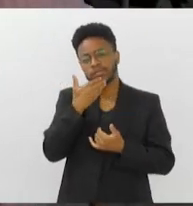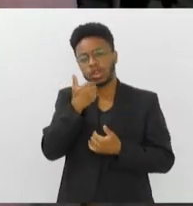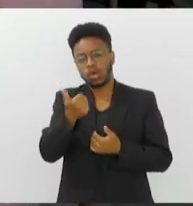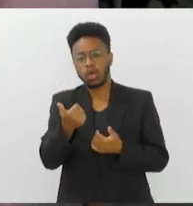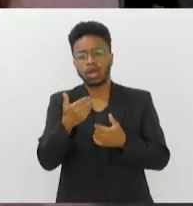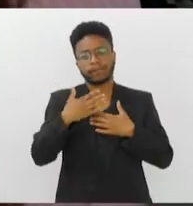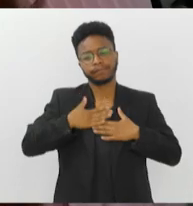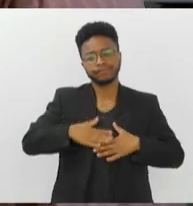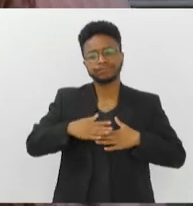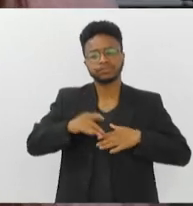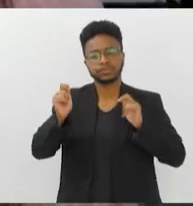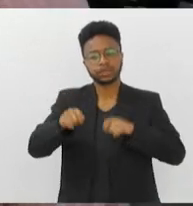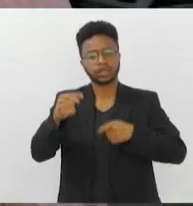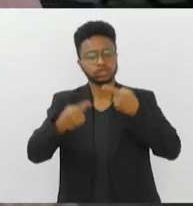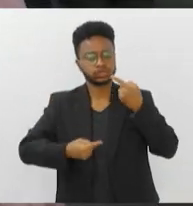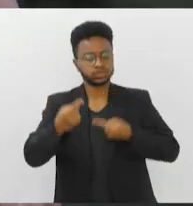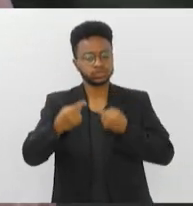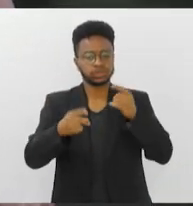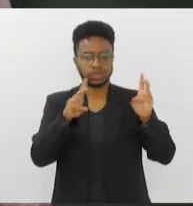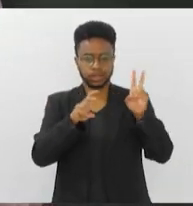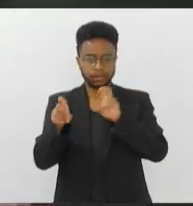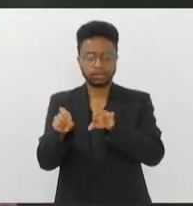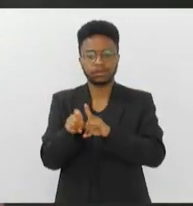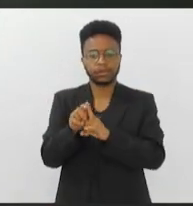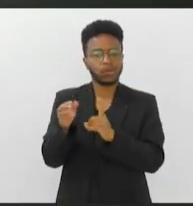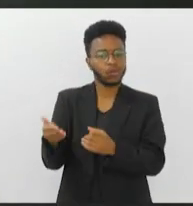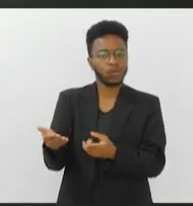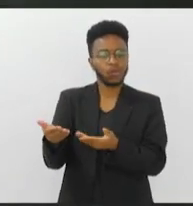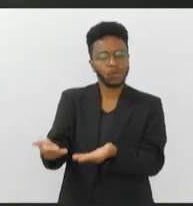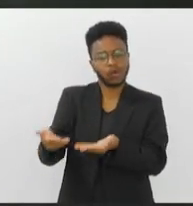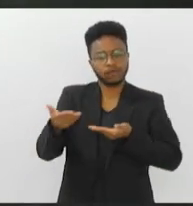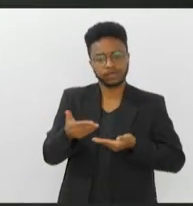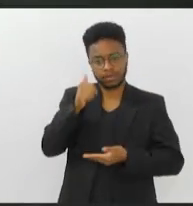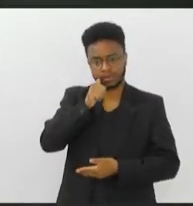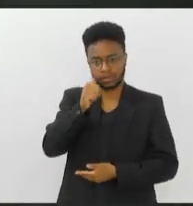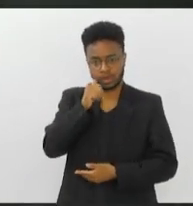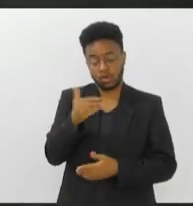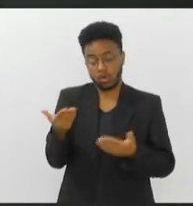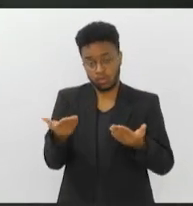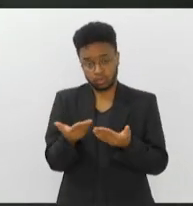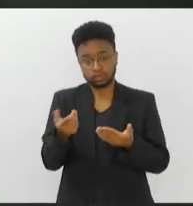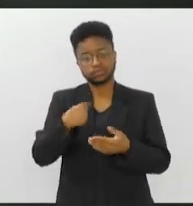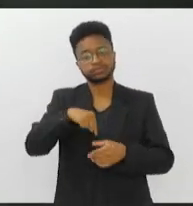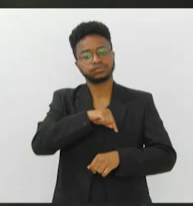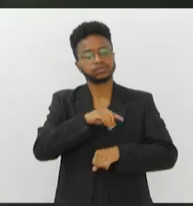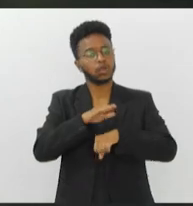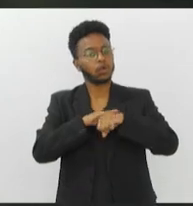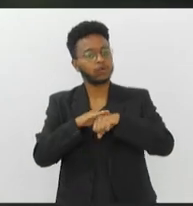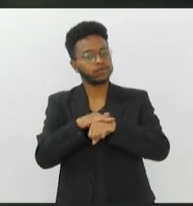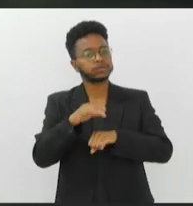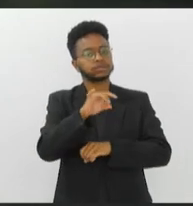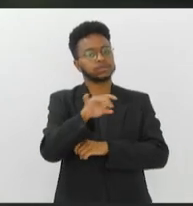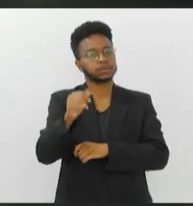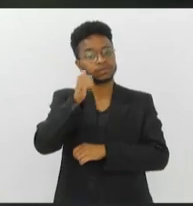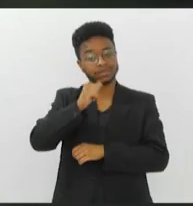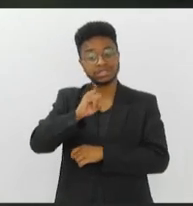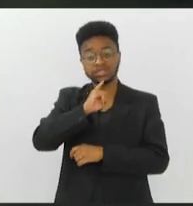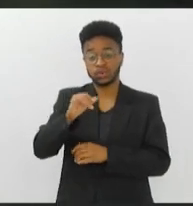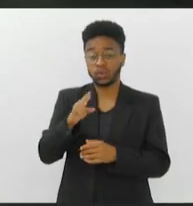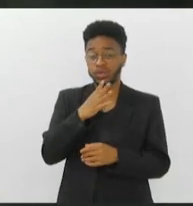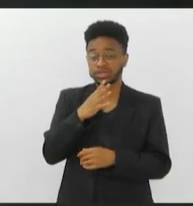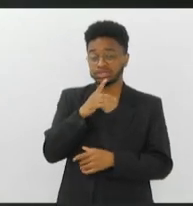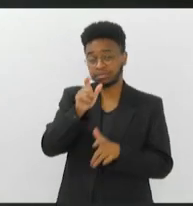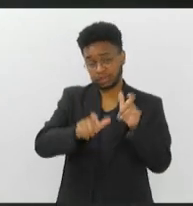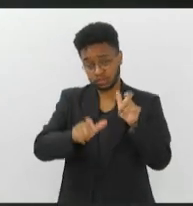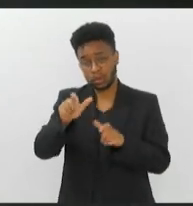tratar do tema e trazer também a mulher para perto. A gente aqui hoje, conversando com as mulheres, se você conhece alguém nessa